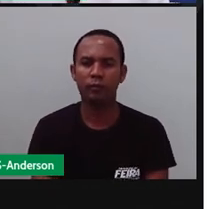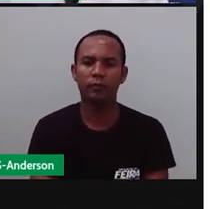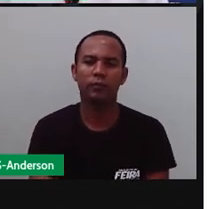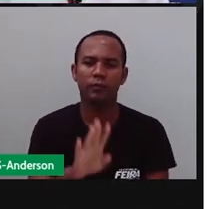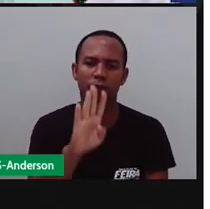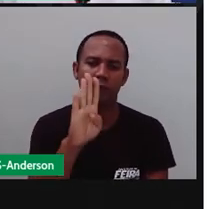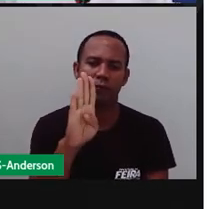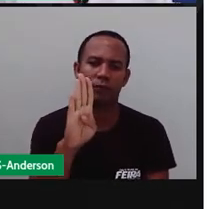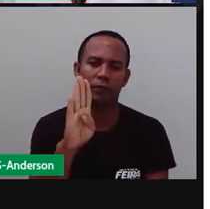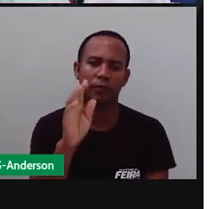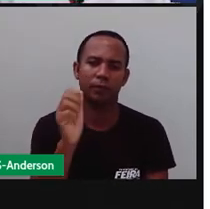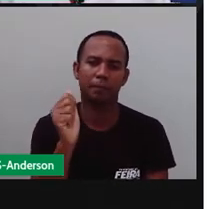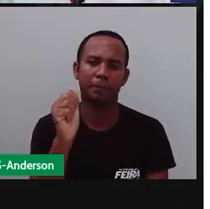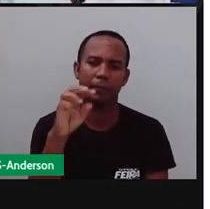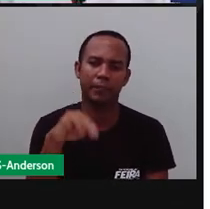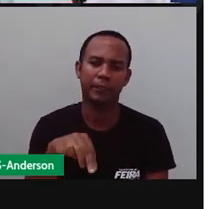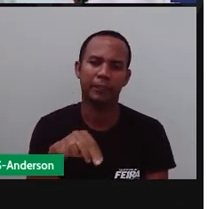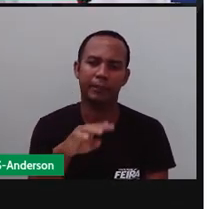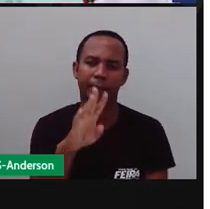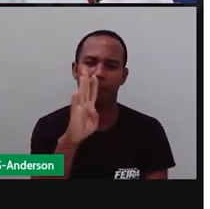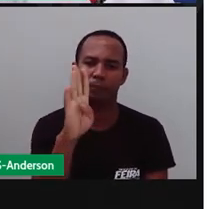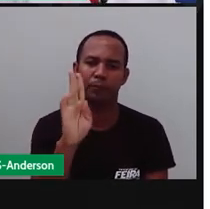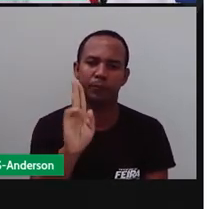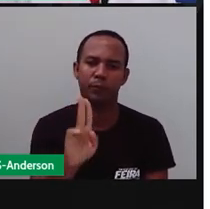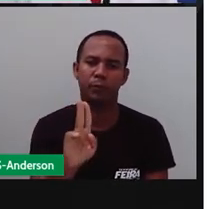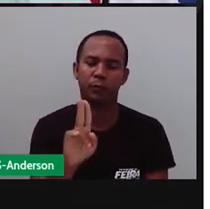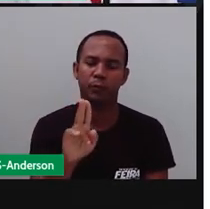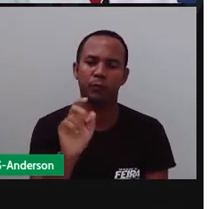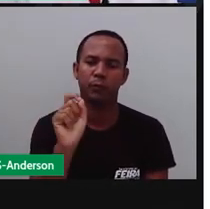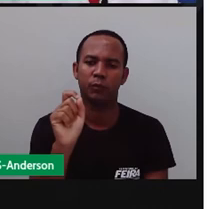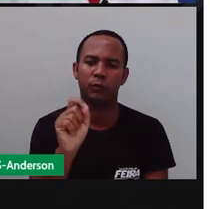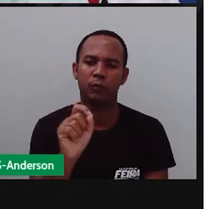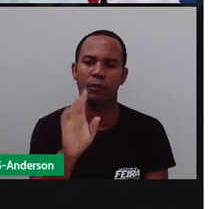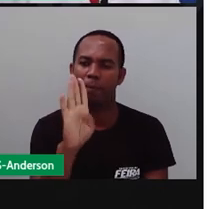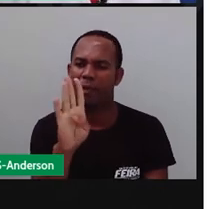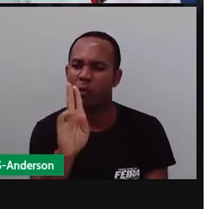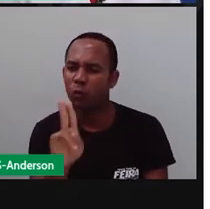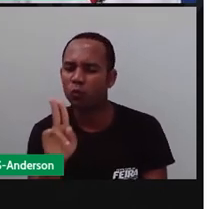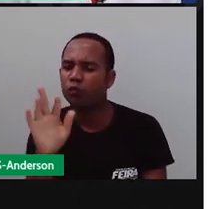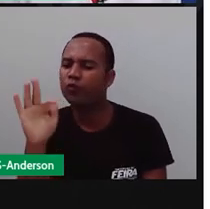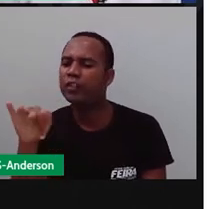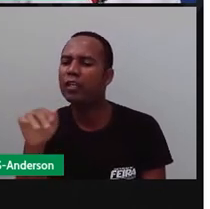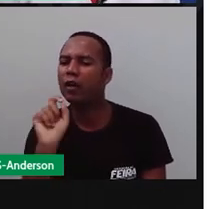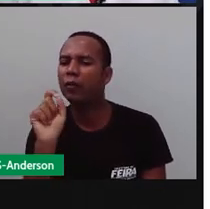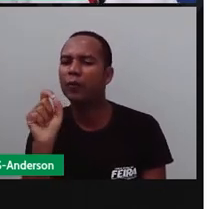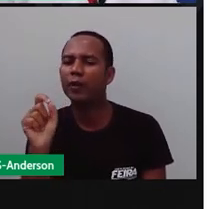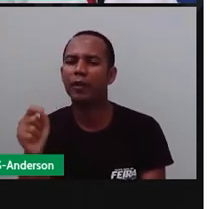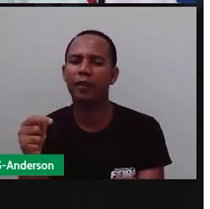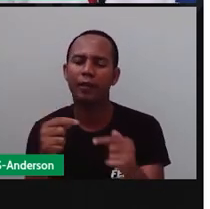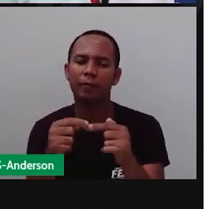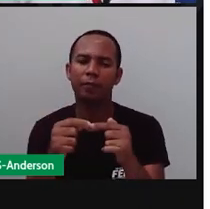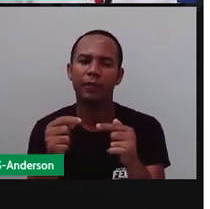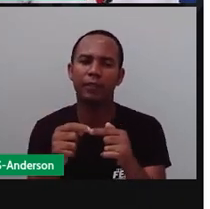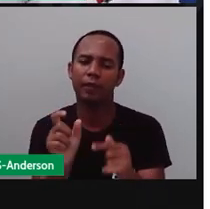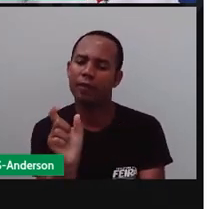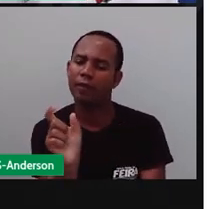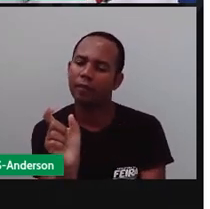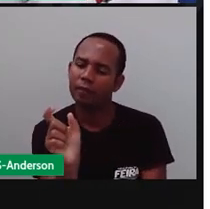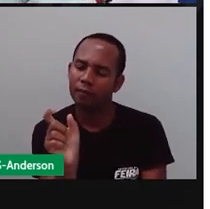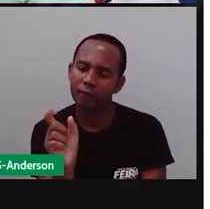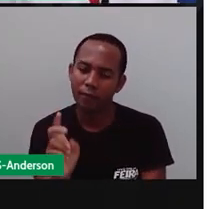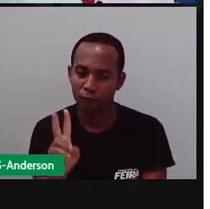Bambu. Bambu. O Bu aí do final, né, é a sílaba mais forte